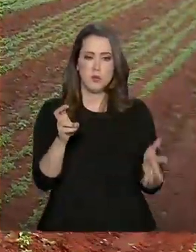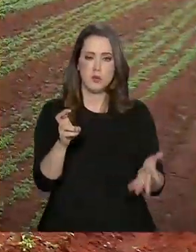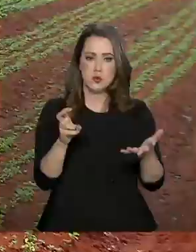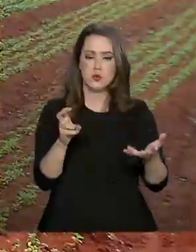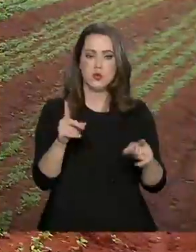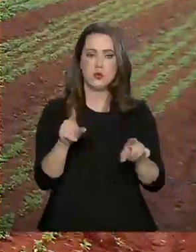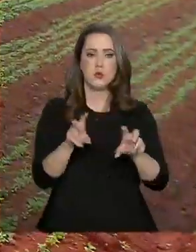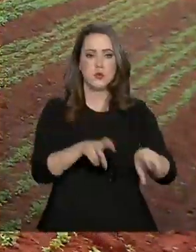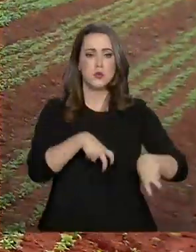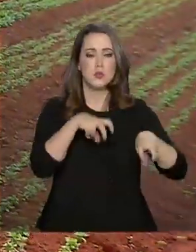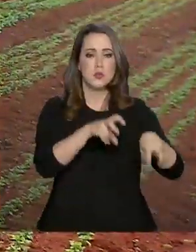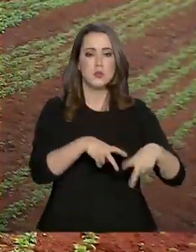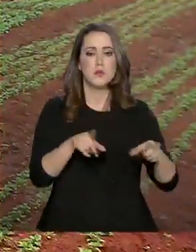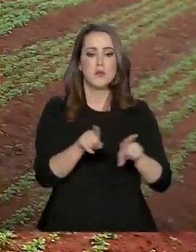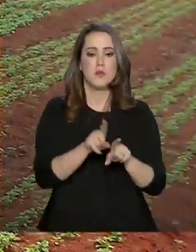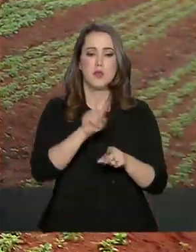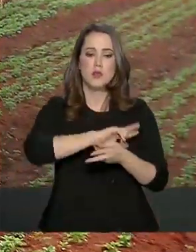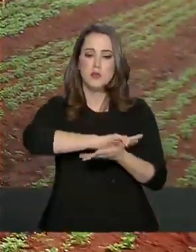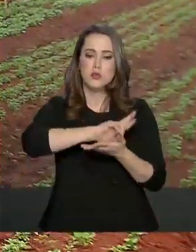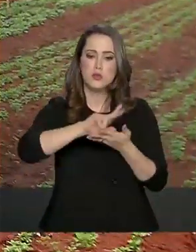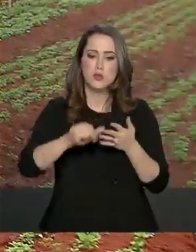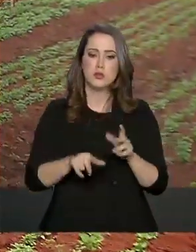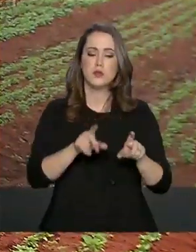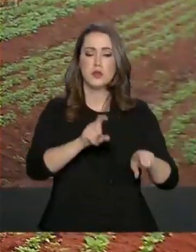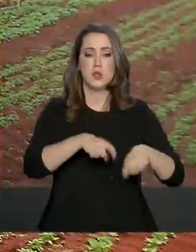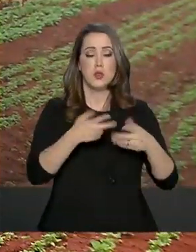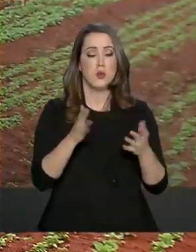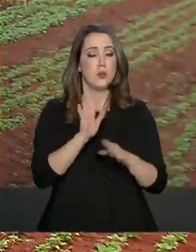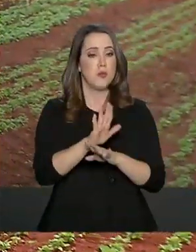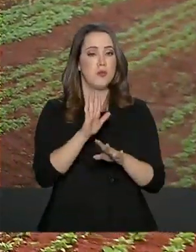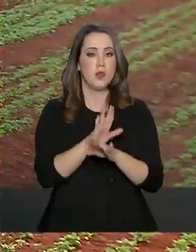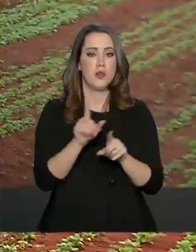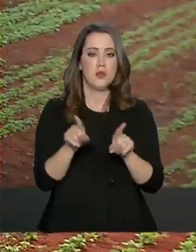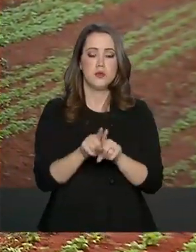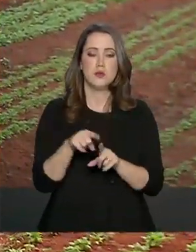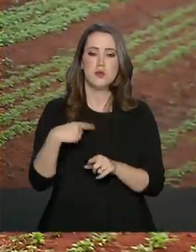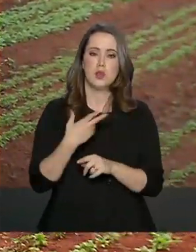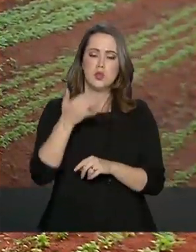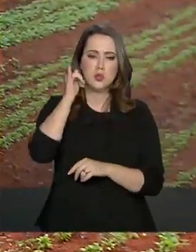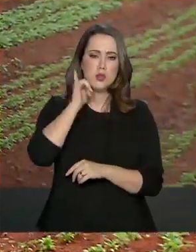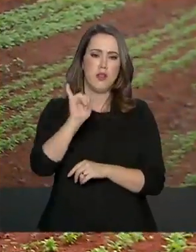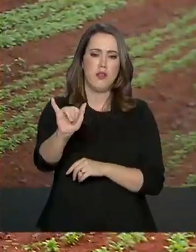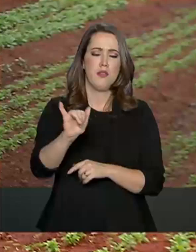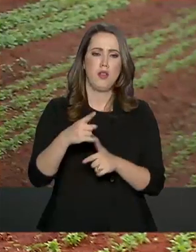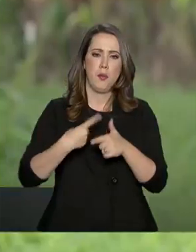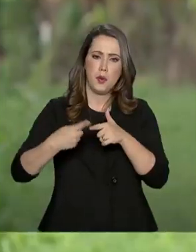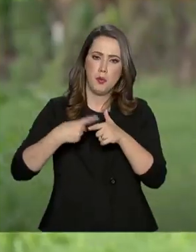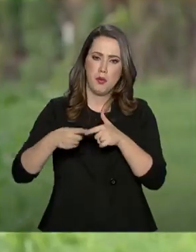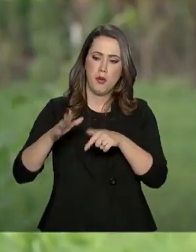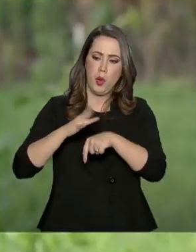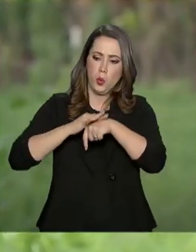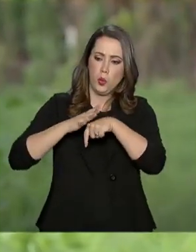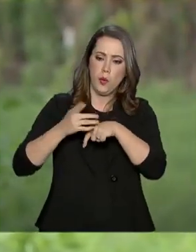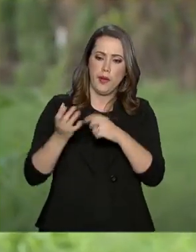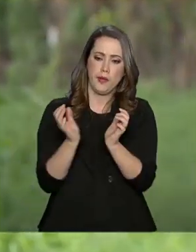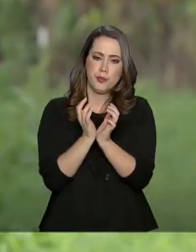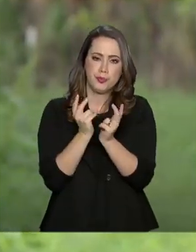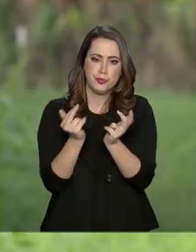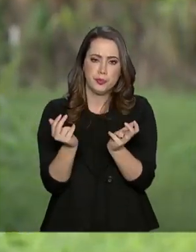culturas e fases diferentes de cultivo, o que ajuda a combater pragas e doenças. Os nossos